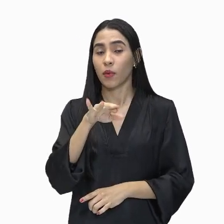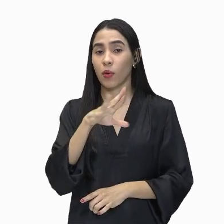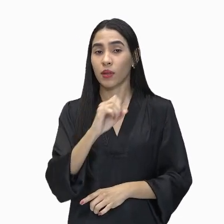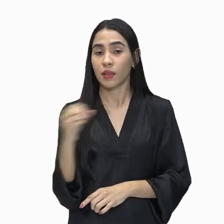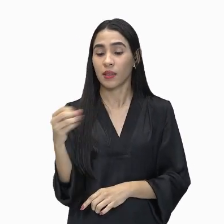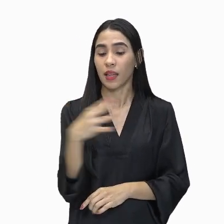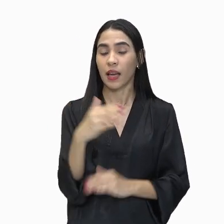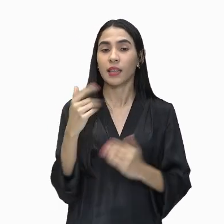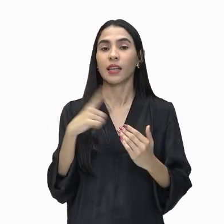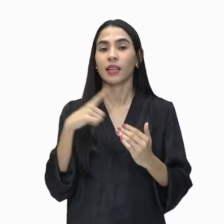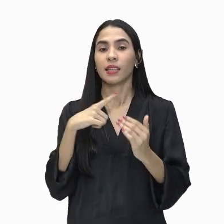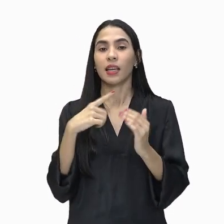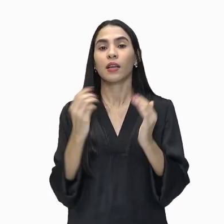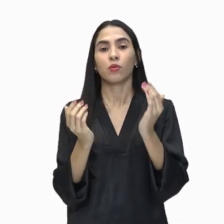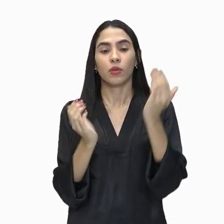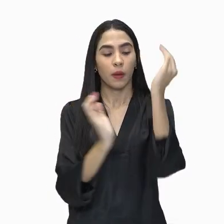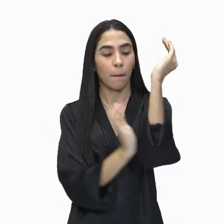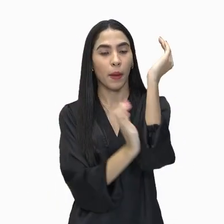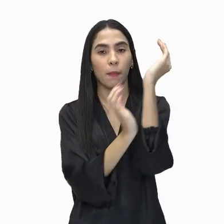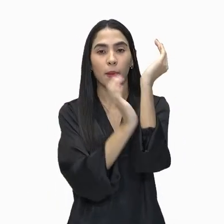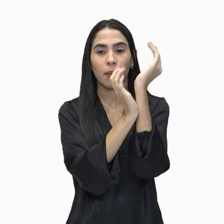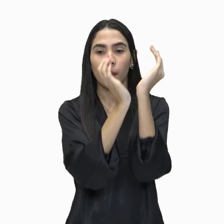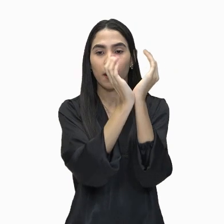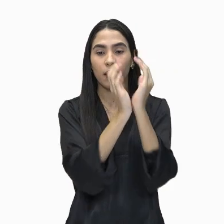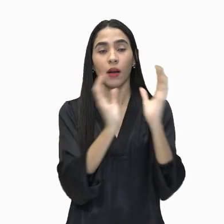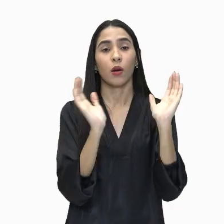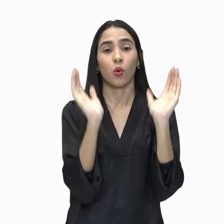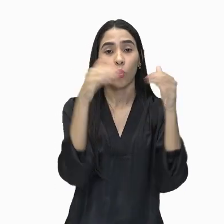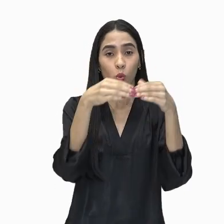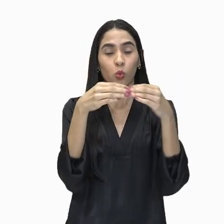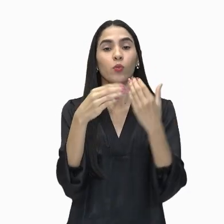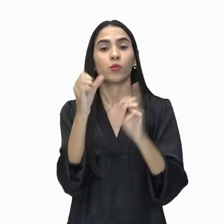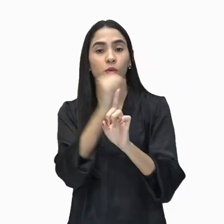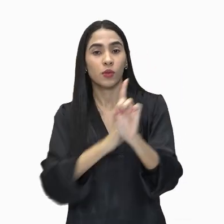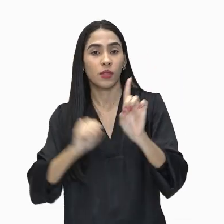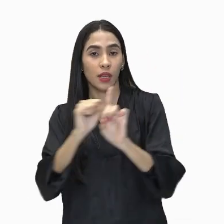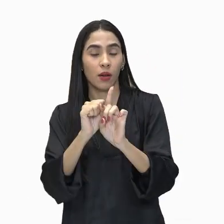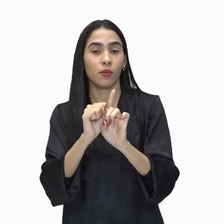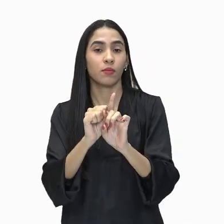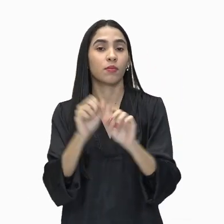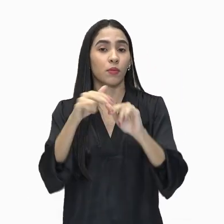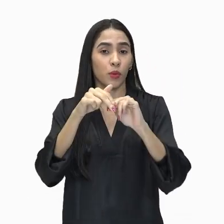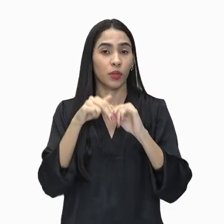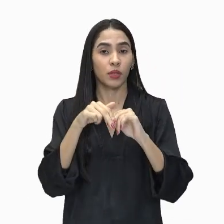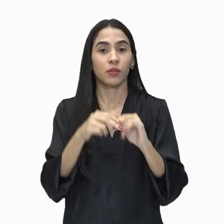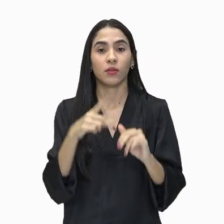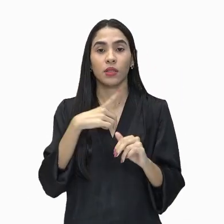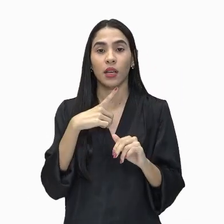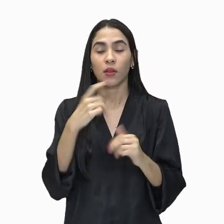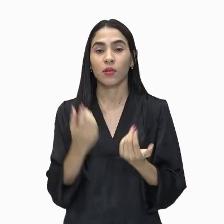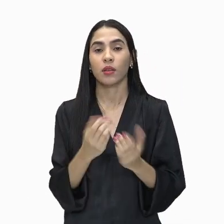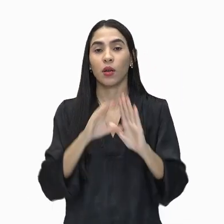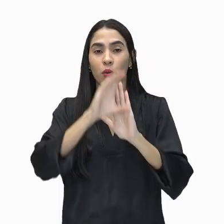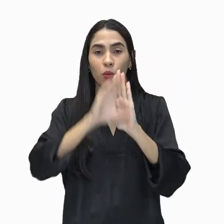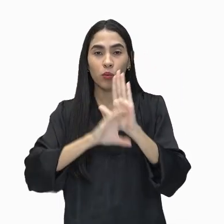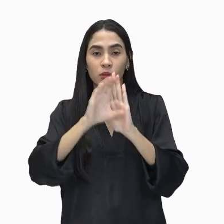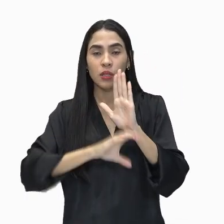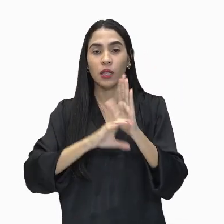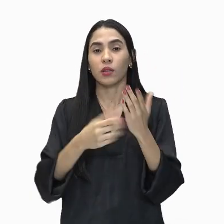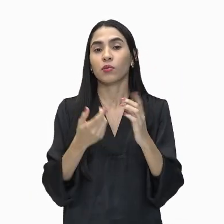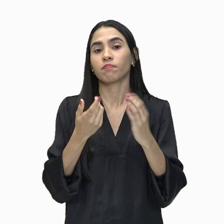hierarquizada em classes, classes sociais, por sua vez, definidas pela condição